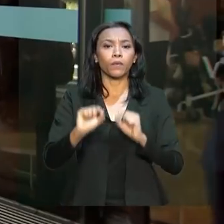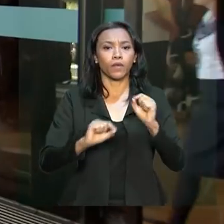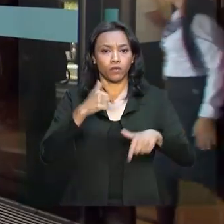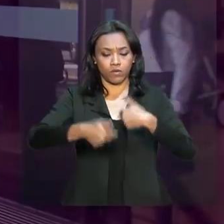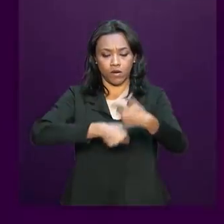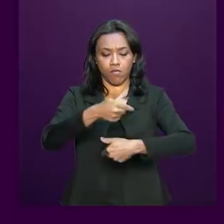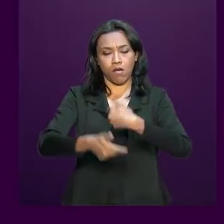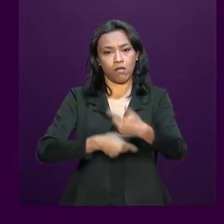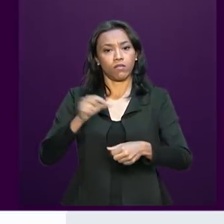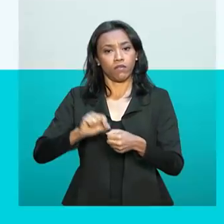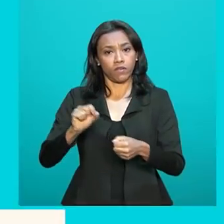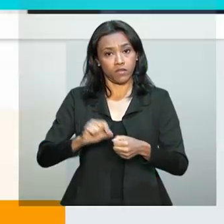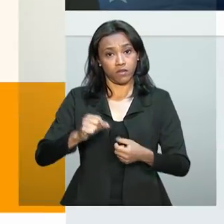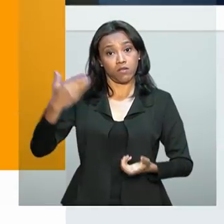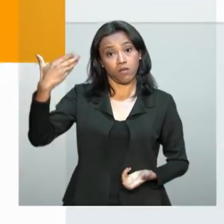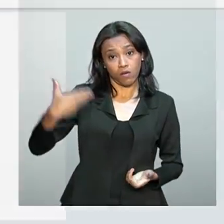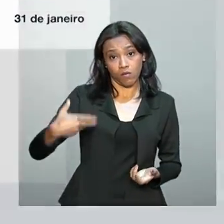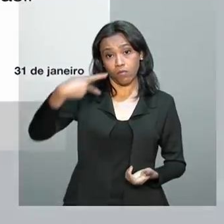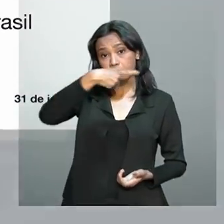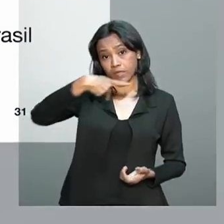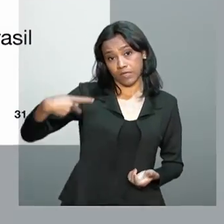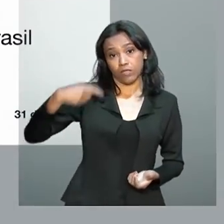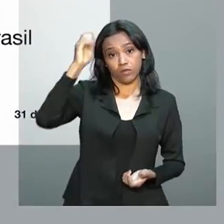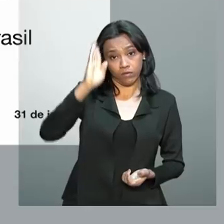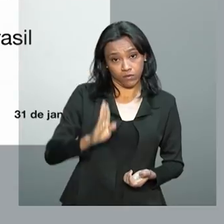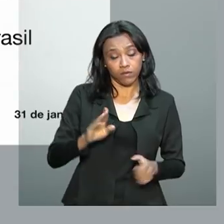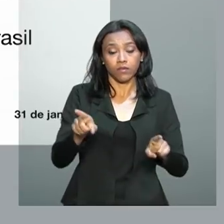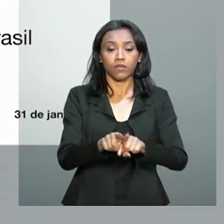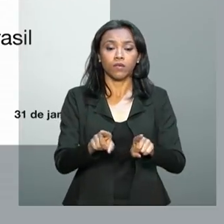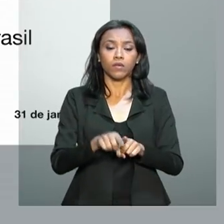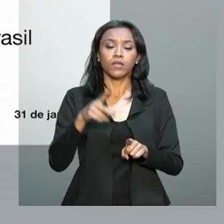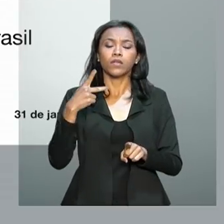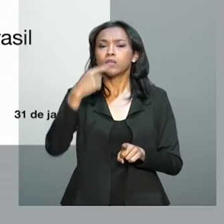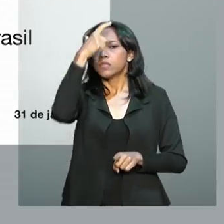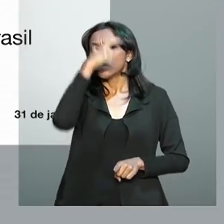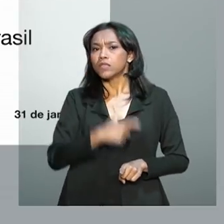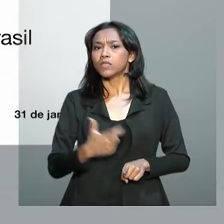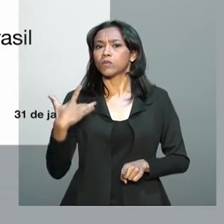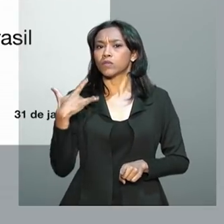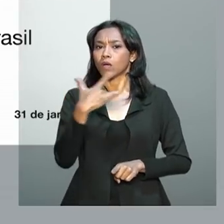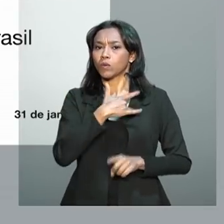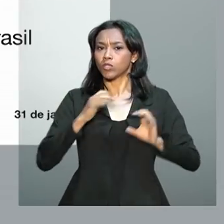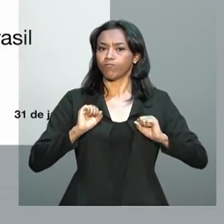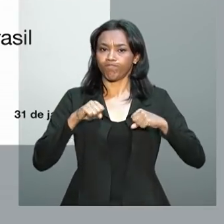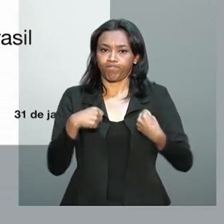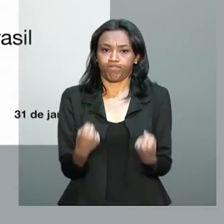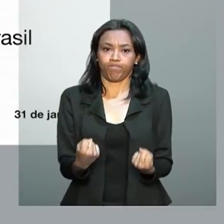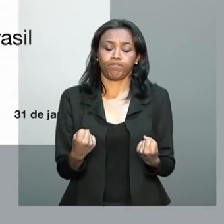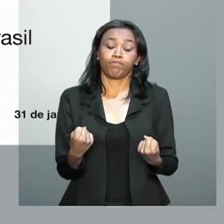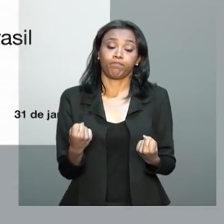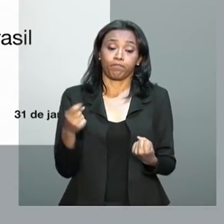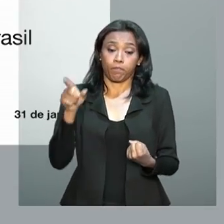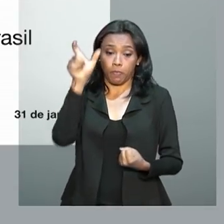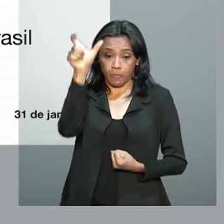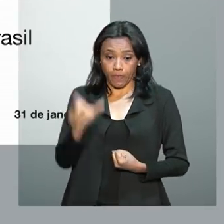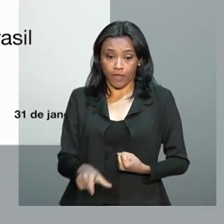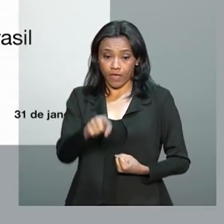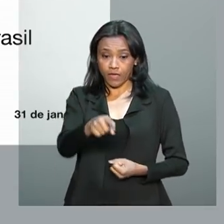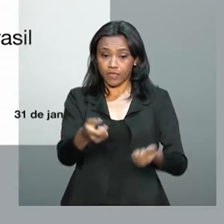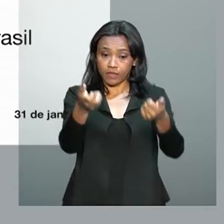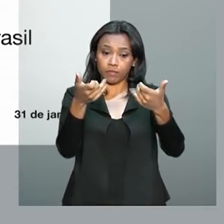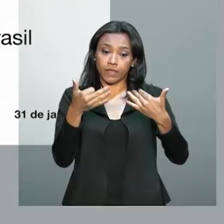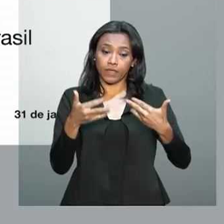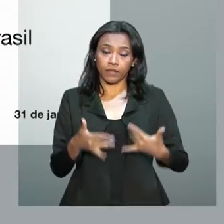realizando como presidente da República e também sobre a sua recuperação. Diz o presidente da